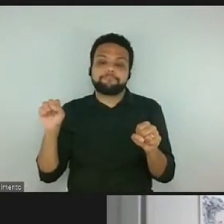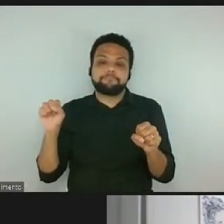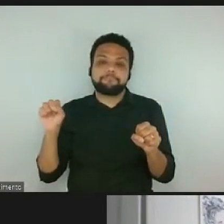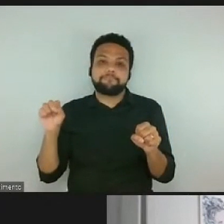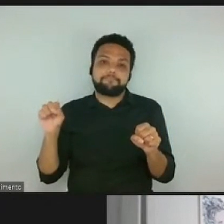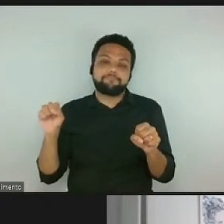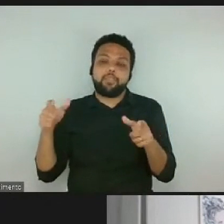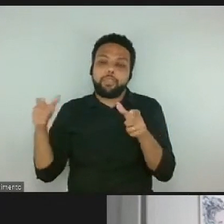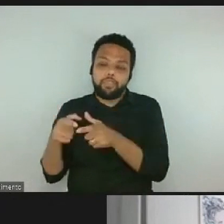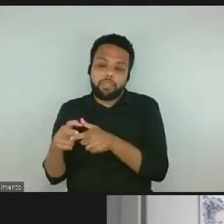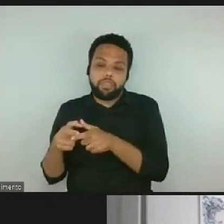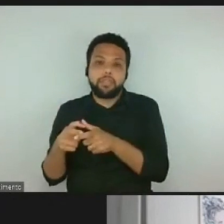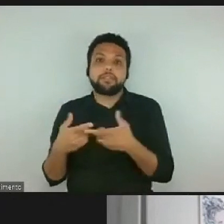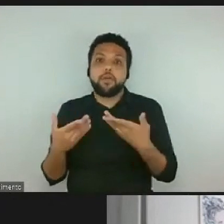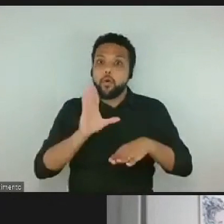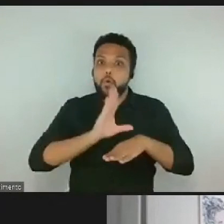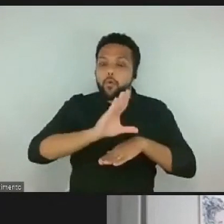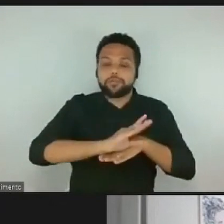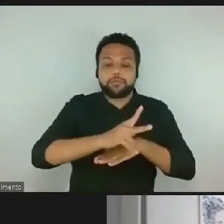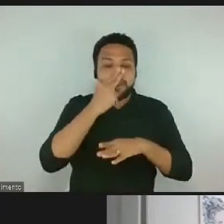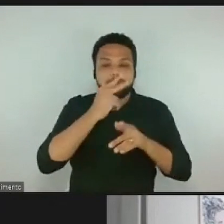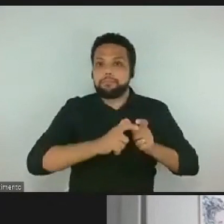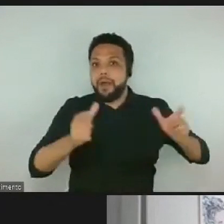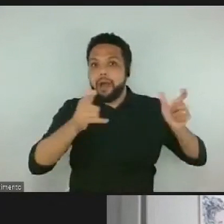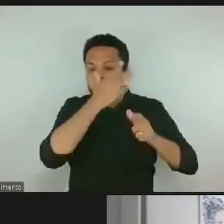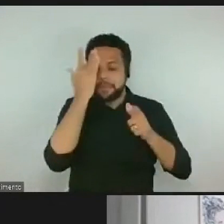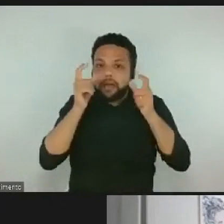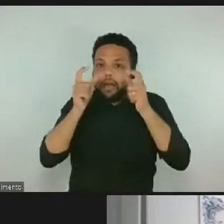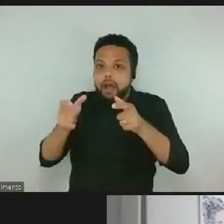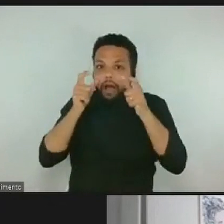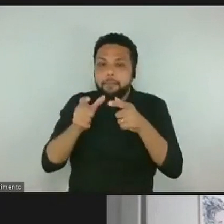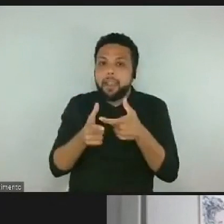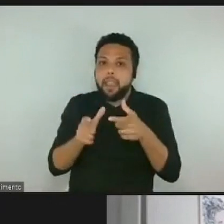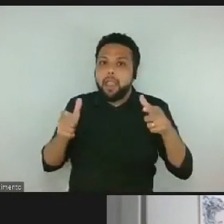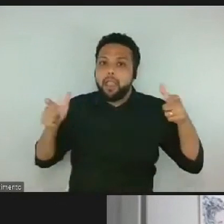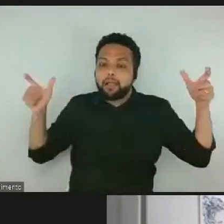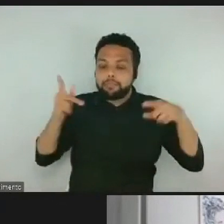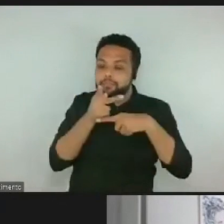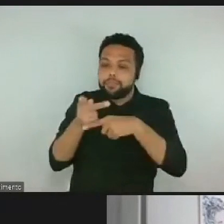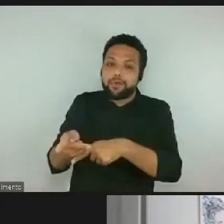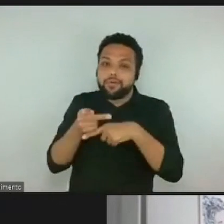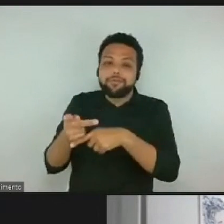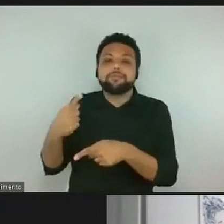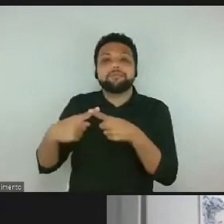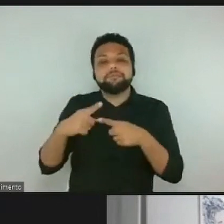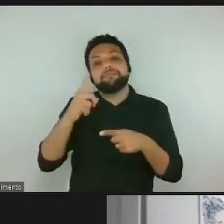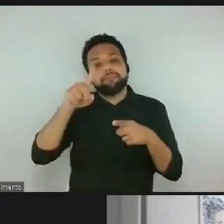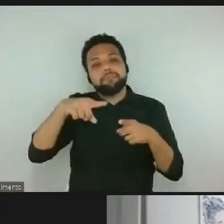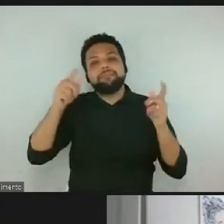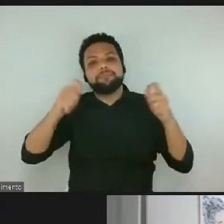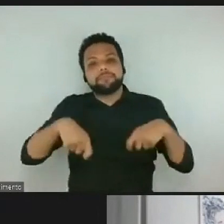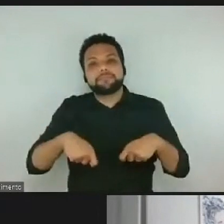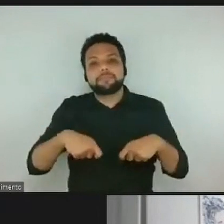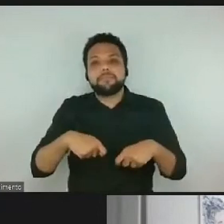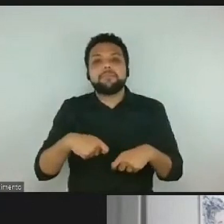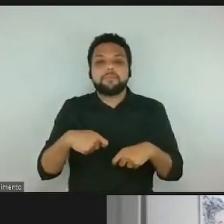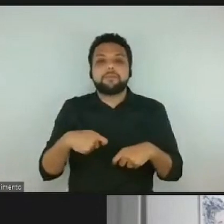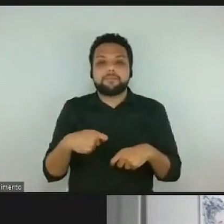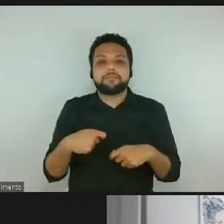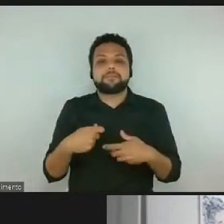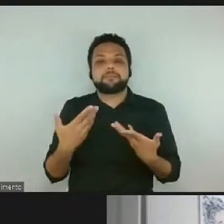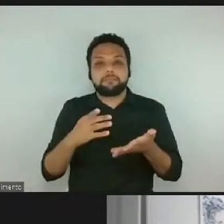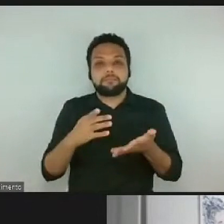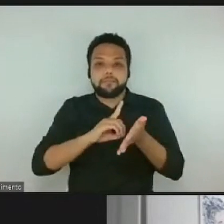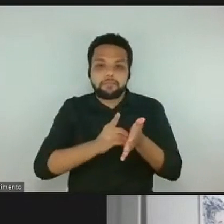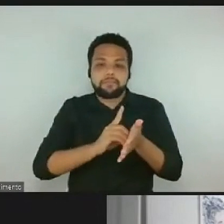os cursos também estão bombando, estão aumentando em tamanho, em procura, porque é uma possibilidade, essas ferramentas digitais